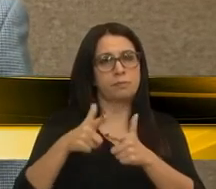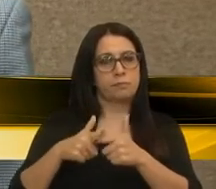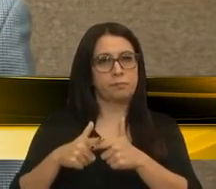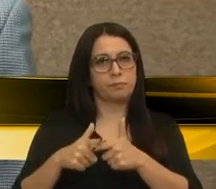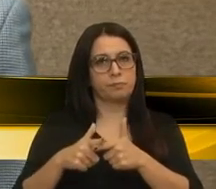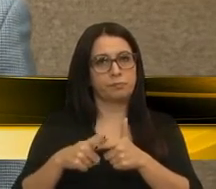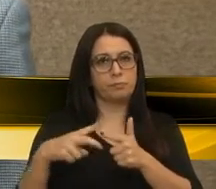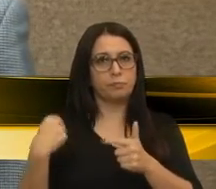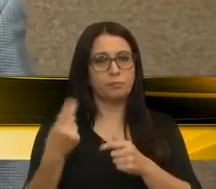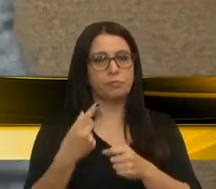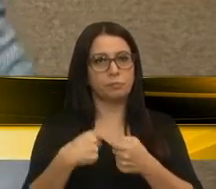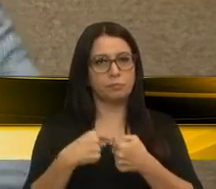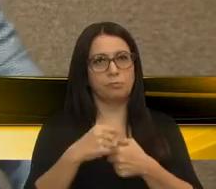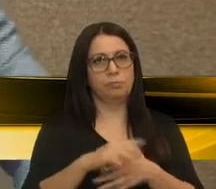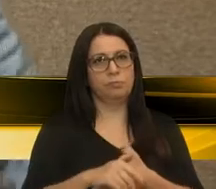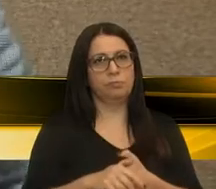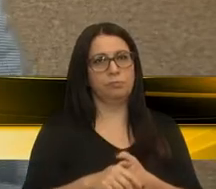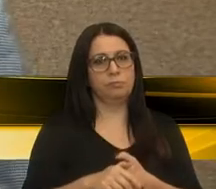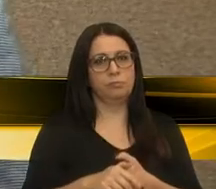do nosso município